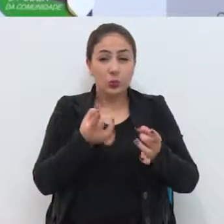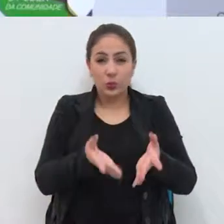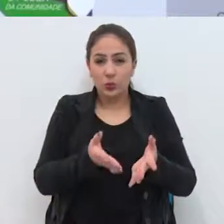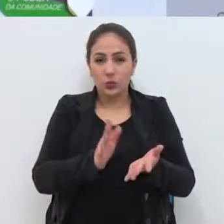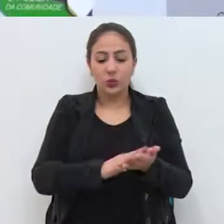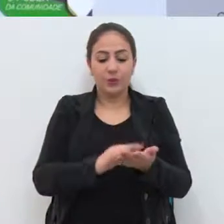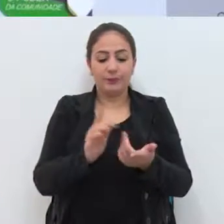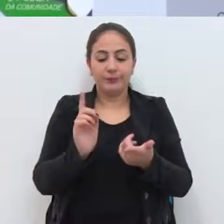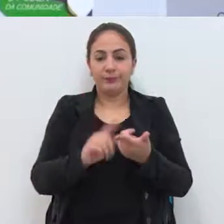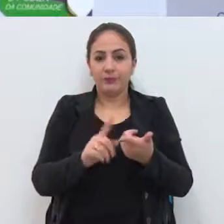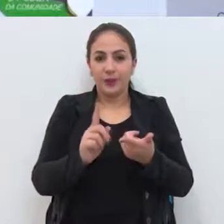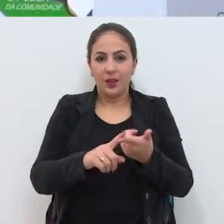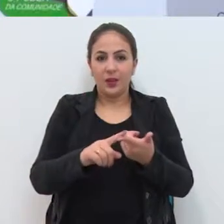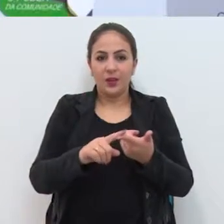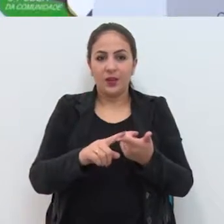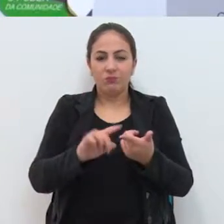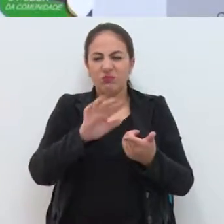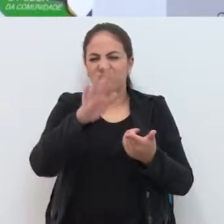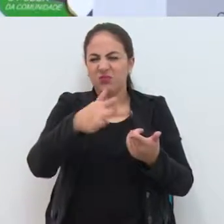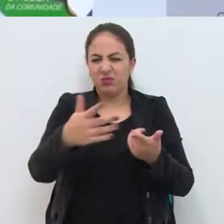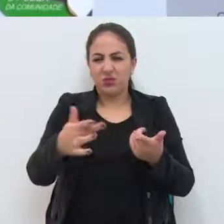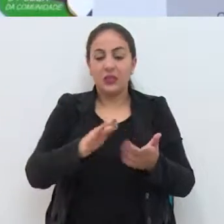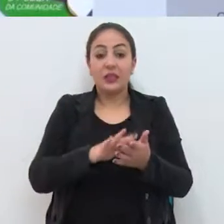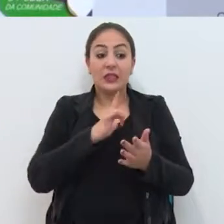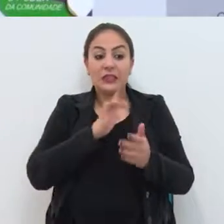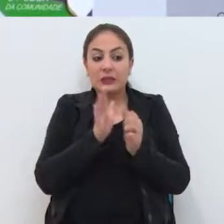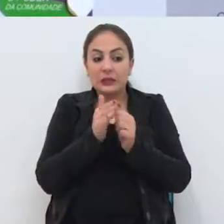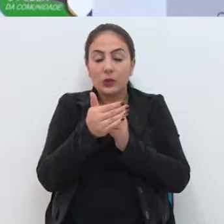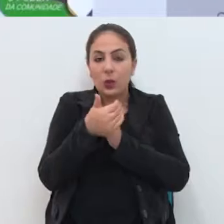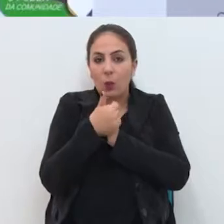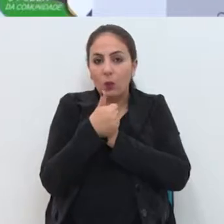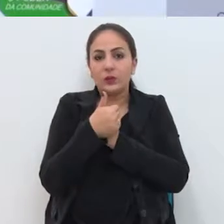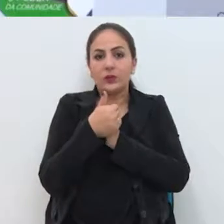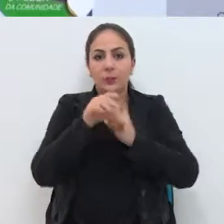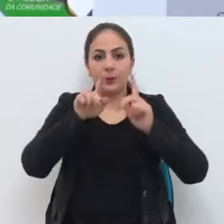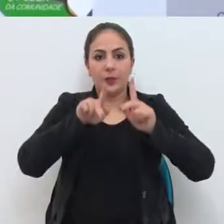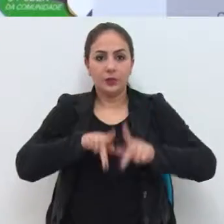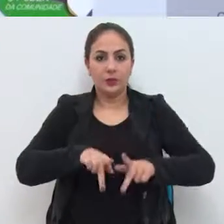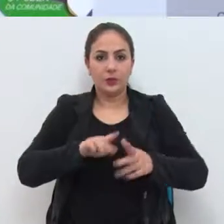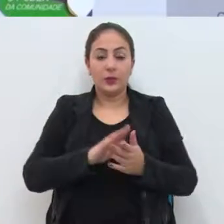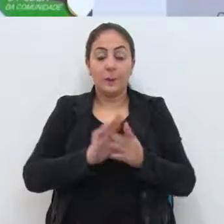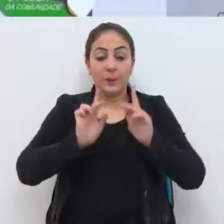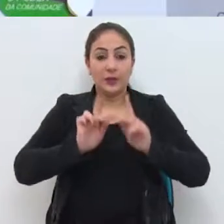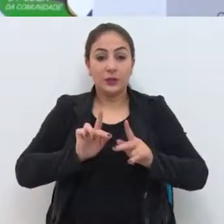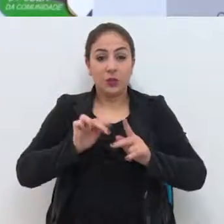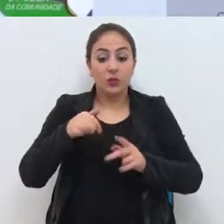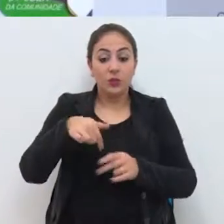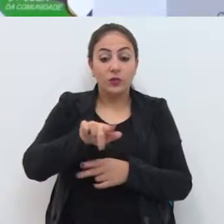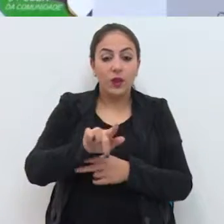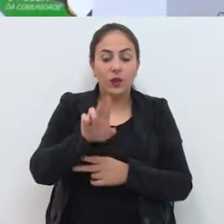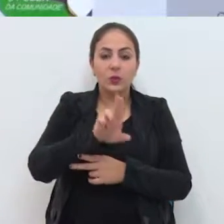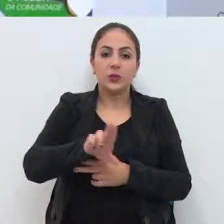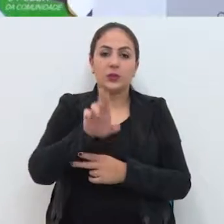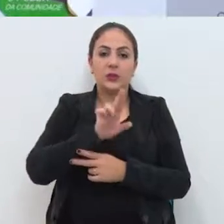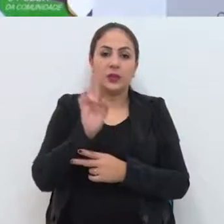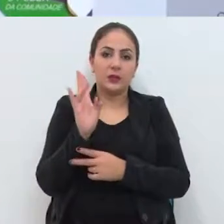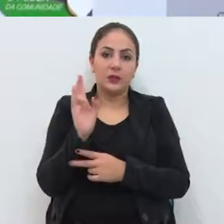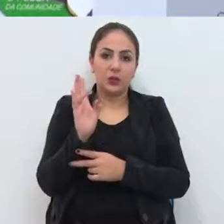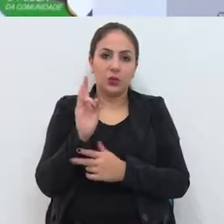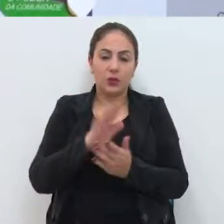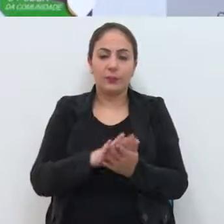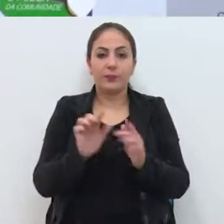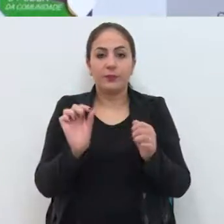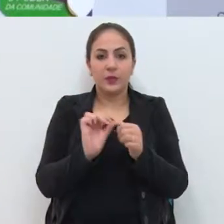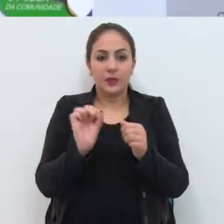pichada. Lá é esconderijo de marginais, pessoas que vão para lá para usar drogas, fazer... os